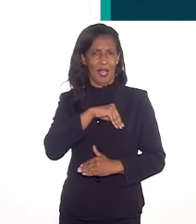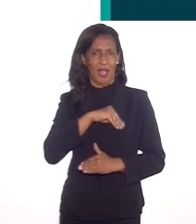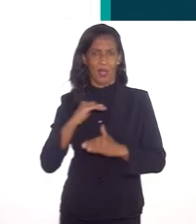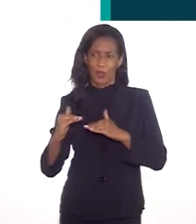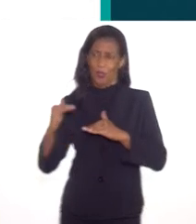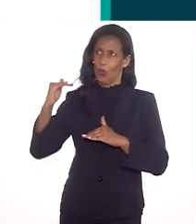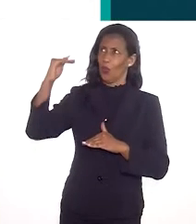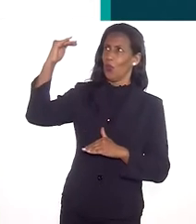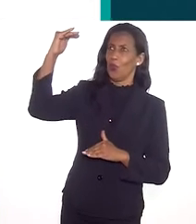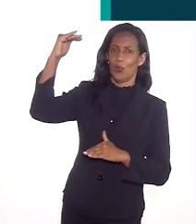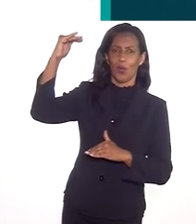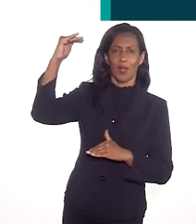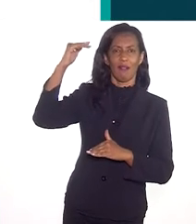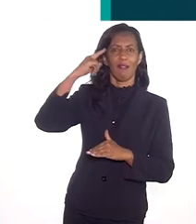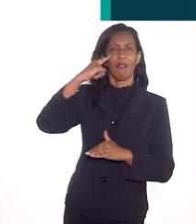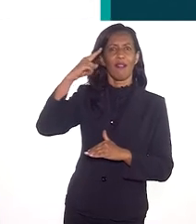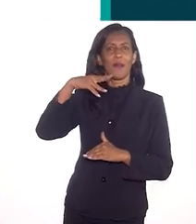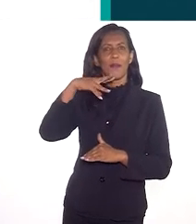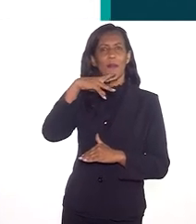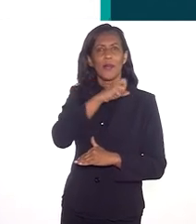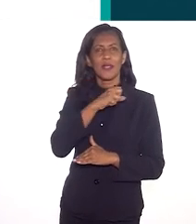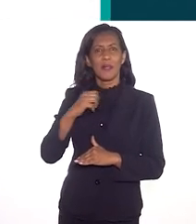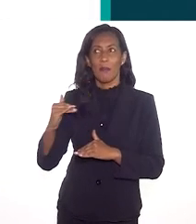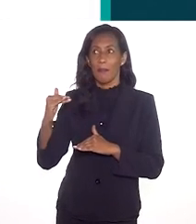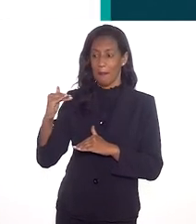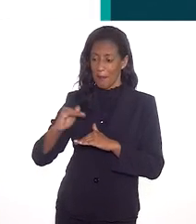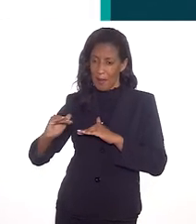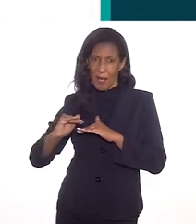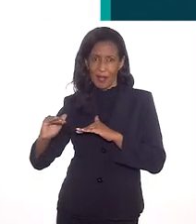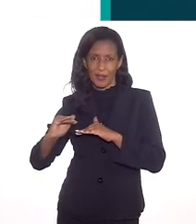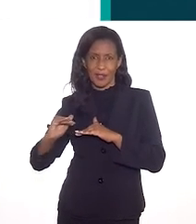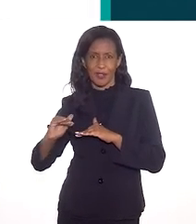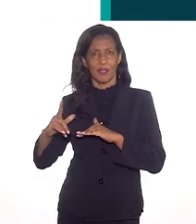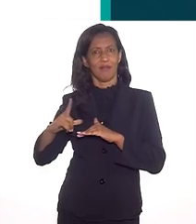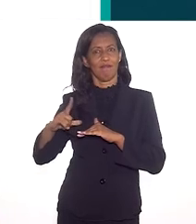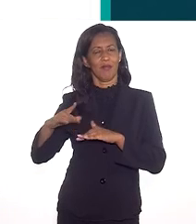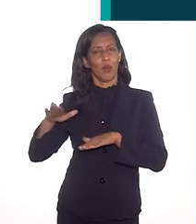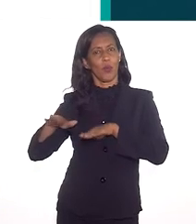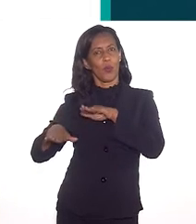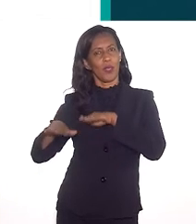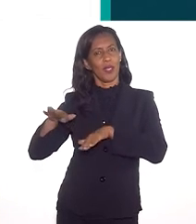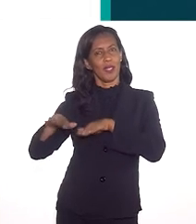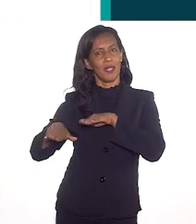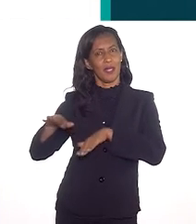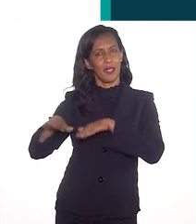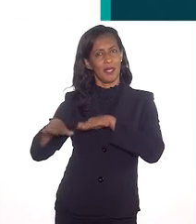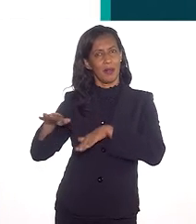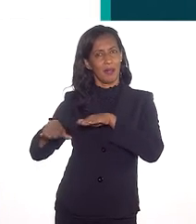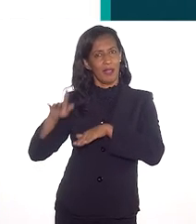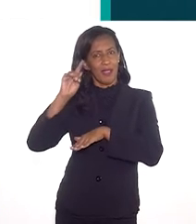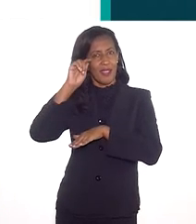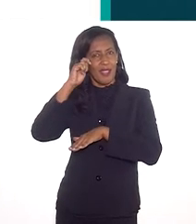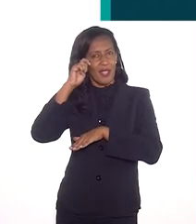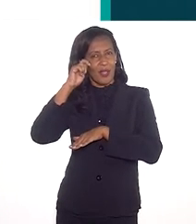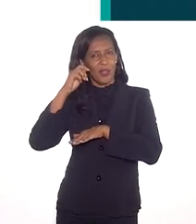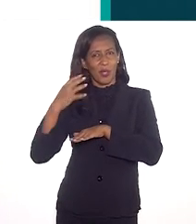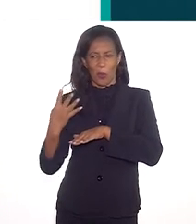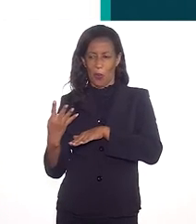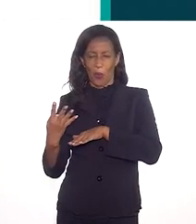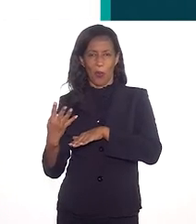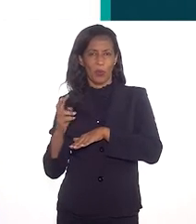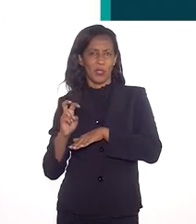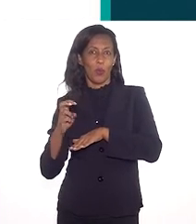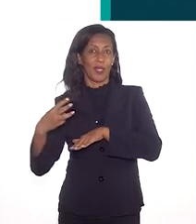menores salários até o nível mais alto, a gente vai perceber que, no nível mais baixo, tem um certo equilíbrio. A